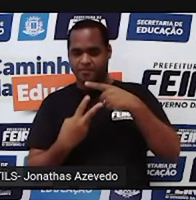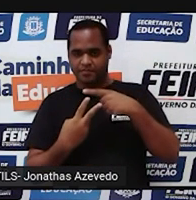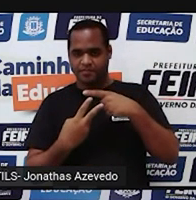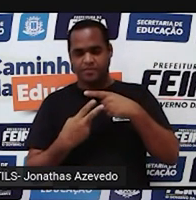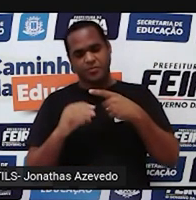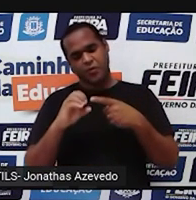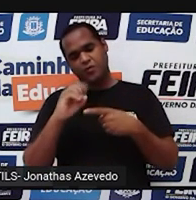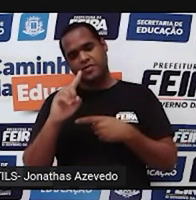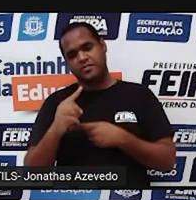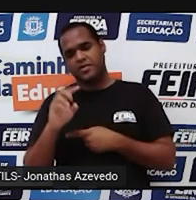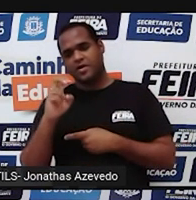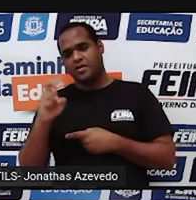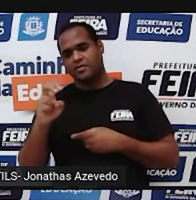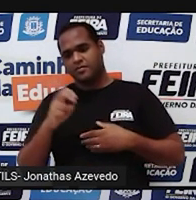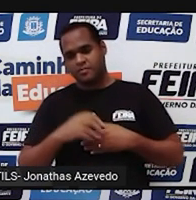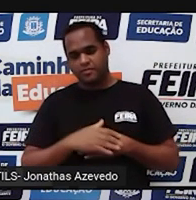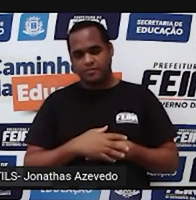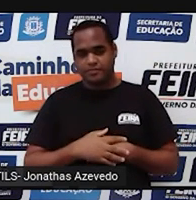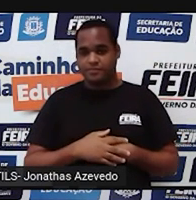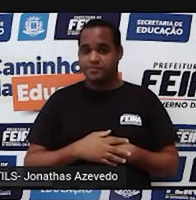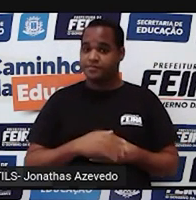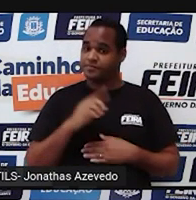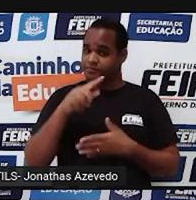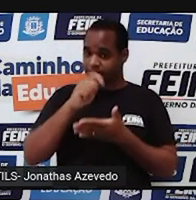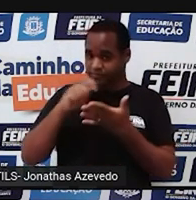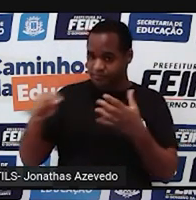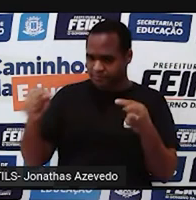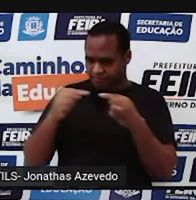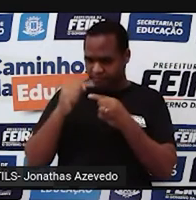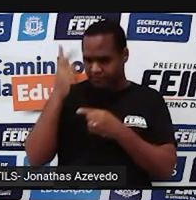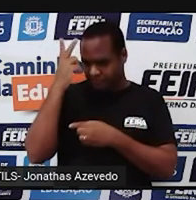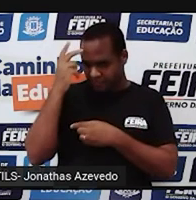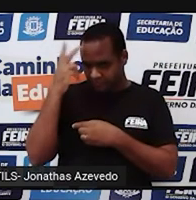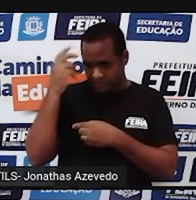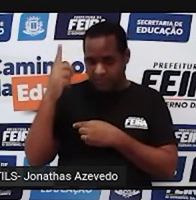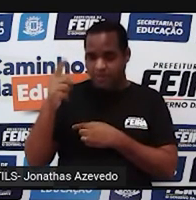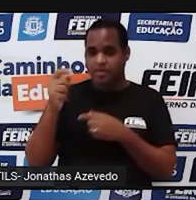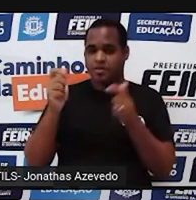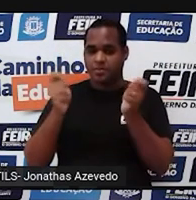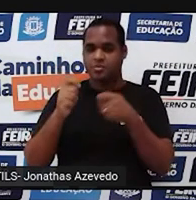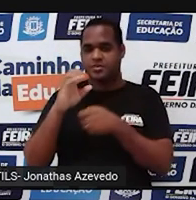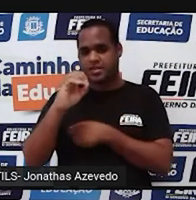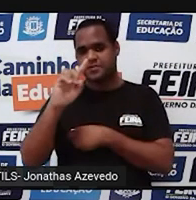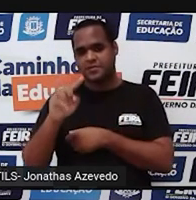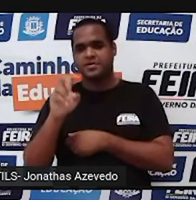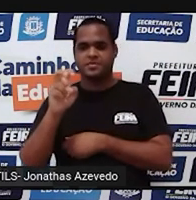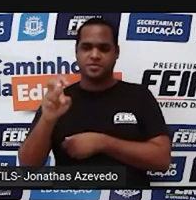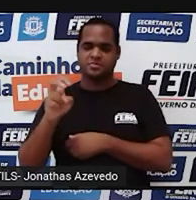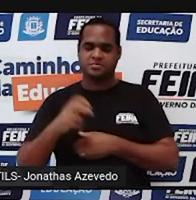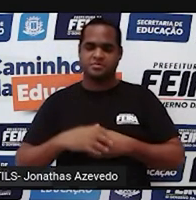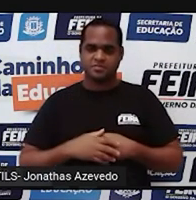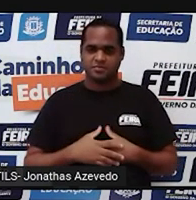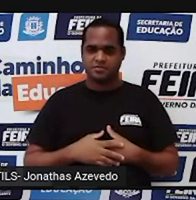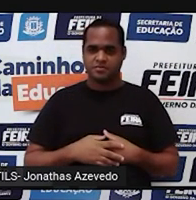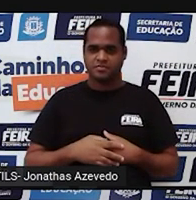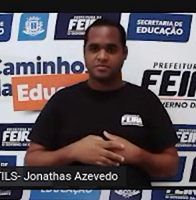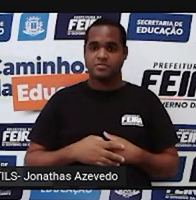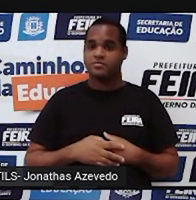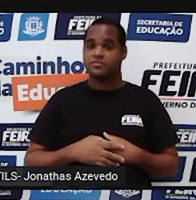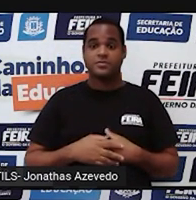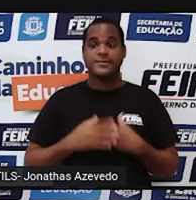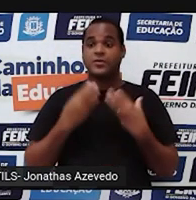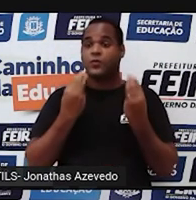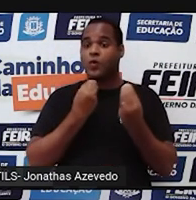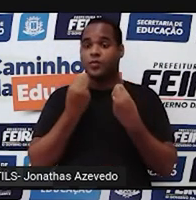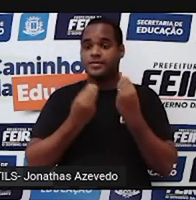ou a fração meio, escrito na forma de número decimal, é 0,5. Como,